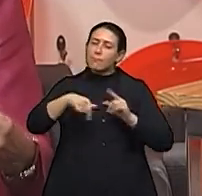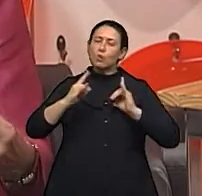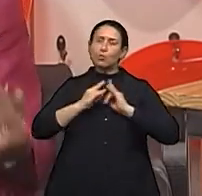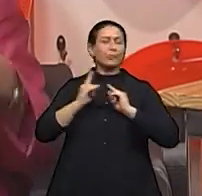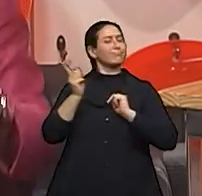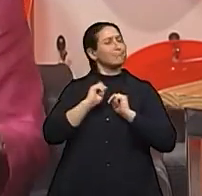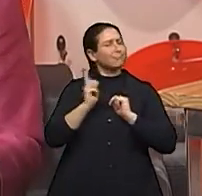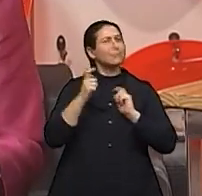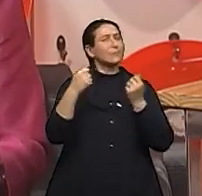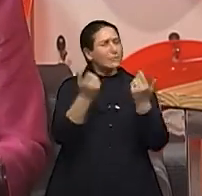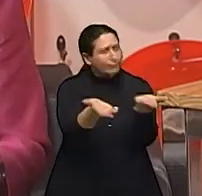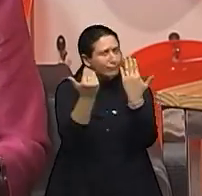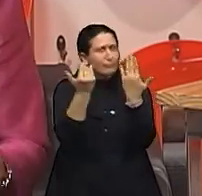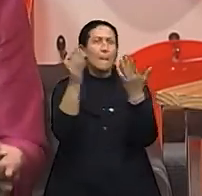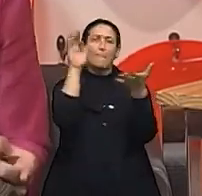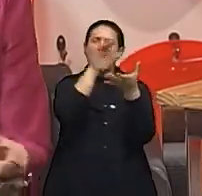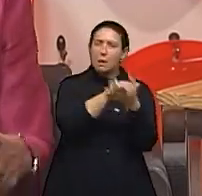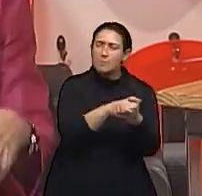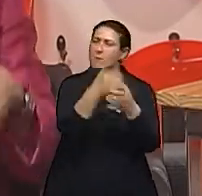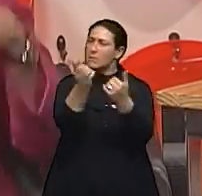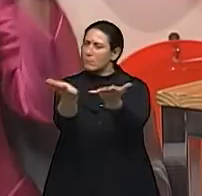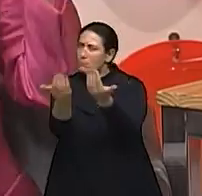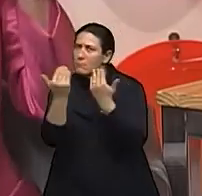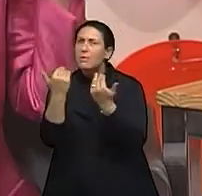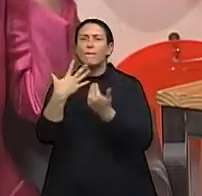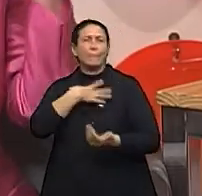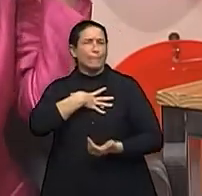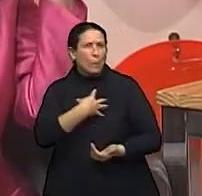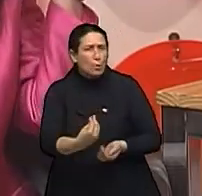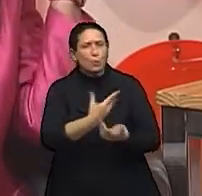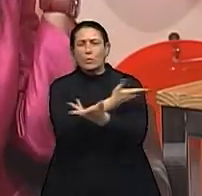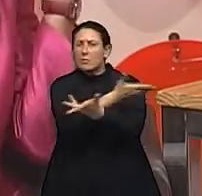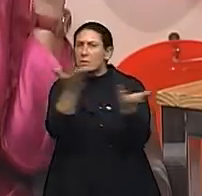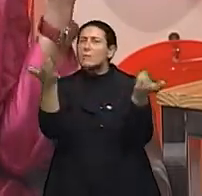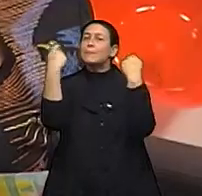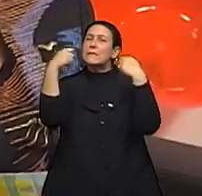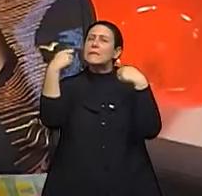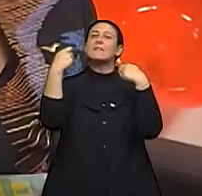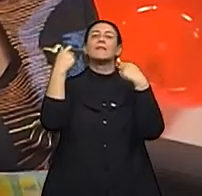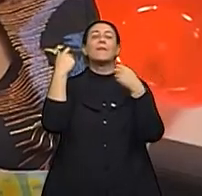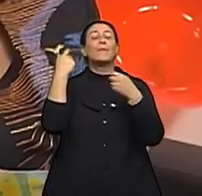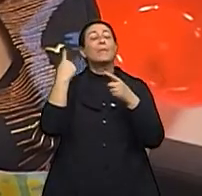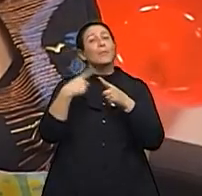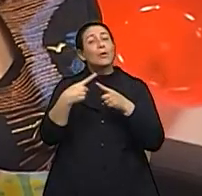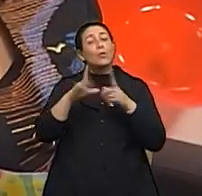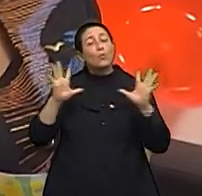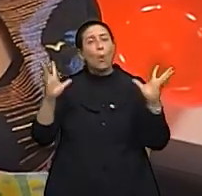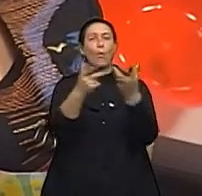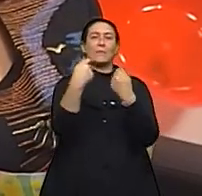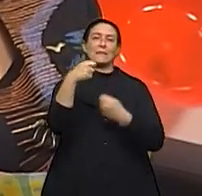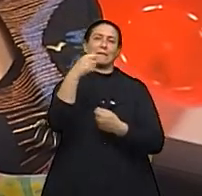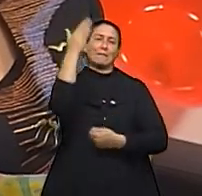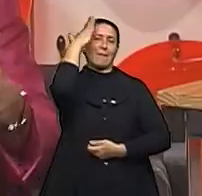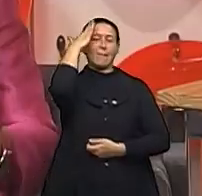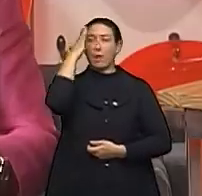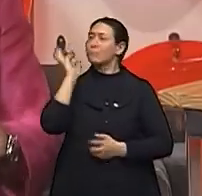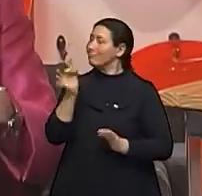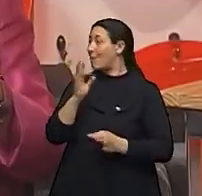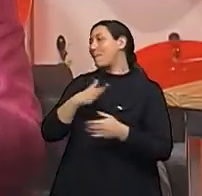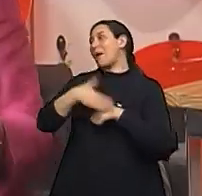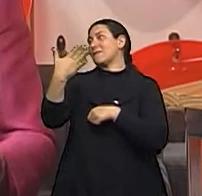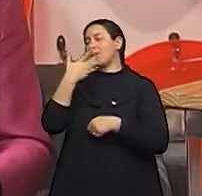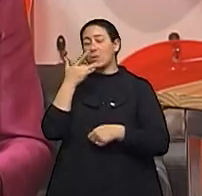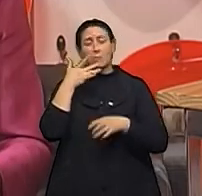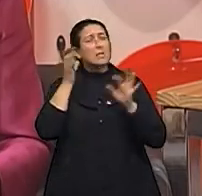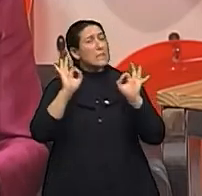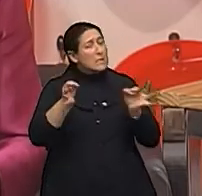que a gente imagina é pior do que é, não é? Claro. Os monos... E quando se está à frente à realidade, fica mais fácil. Fica mais fácil. Então, conversando,